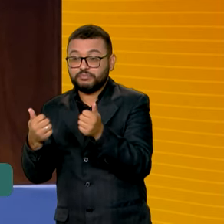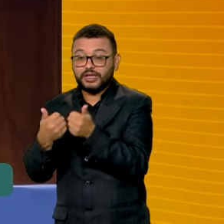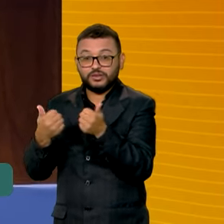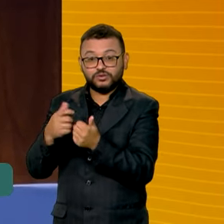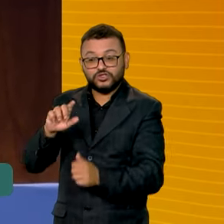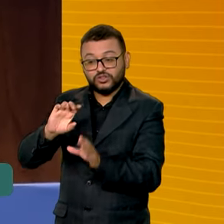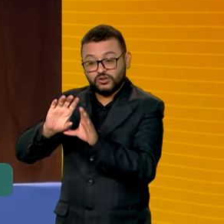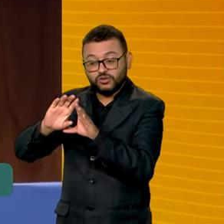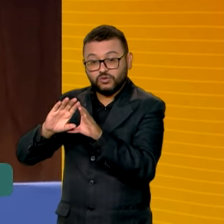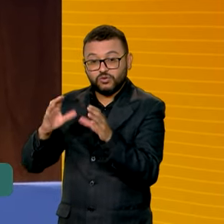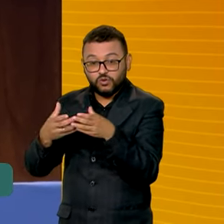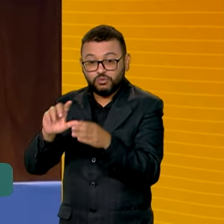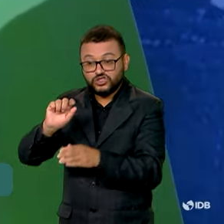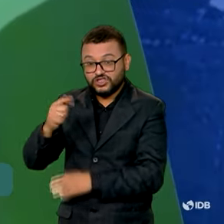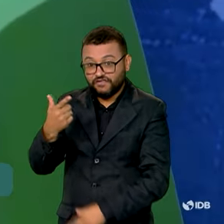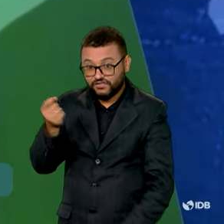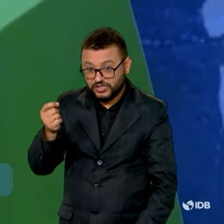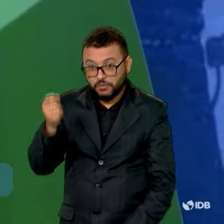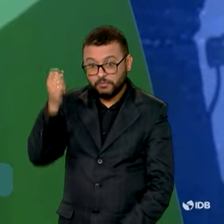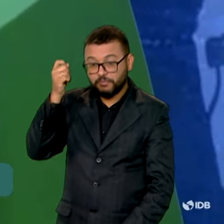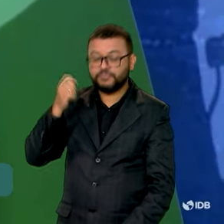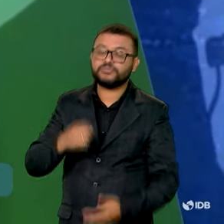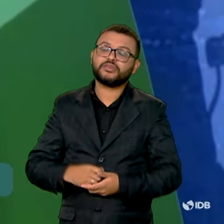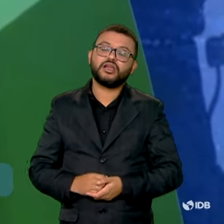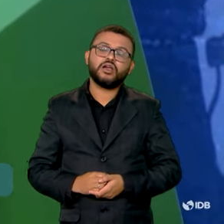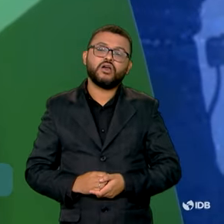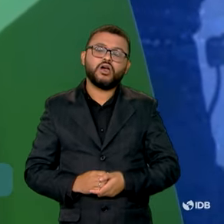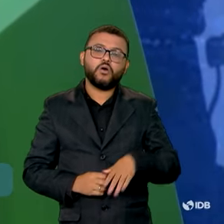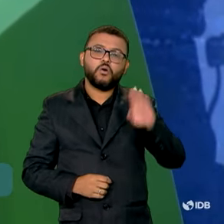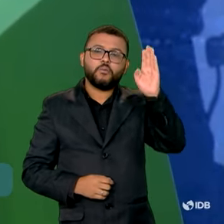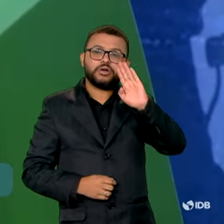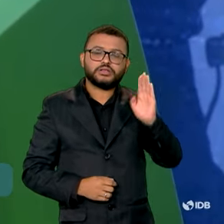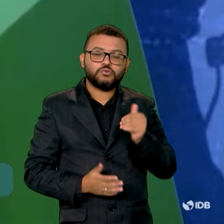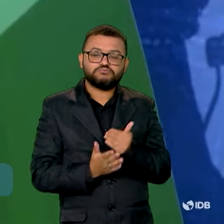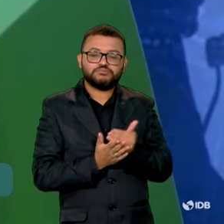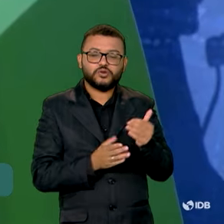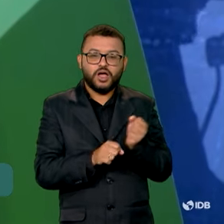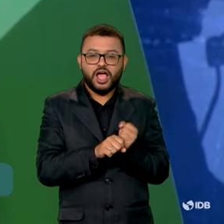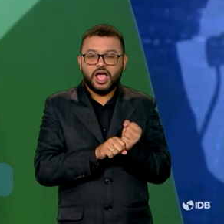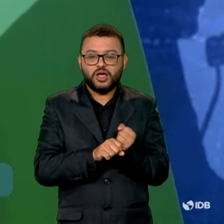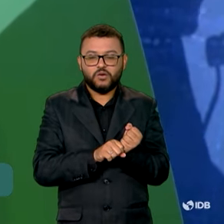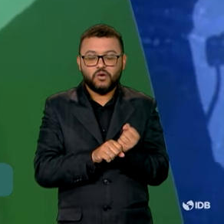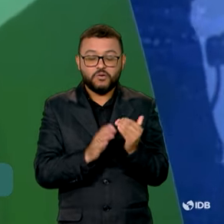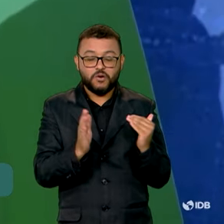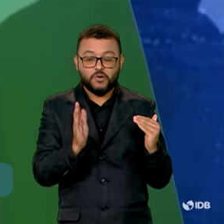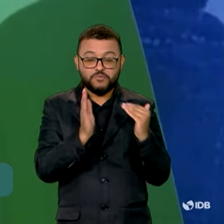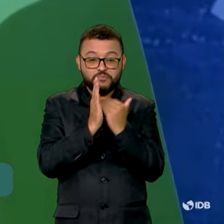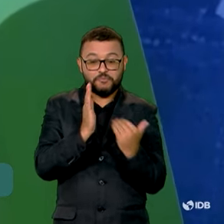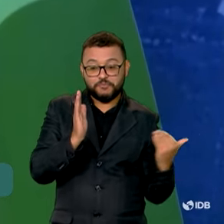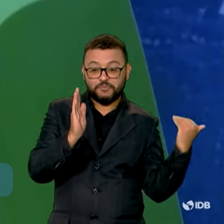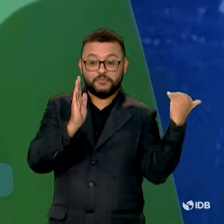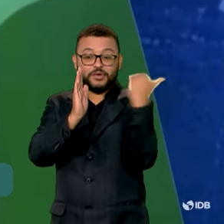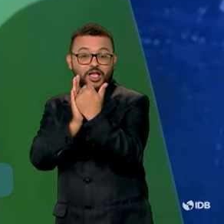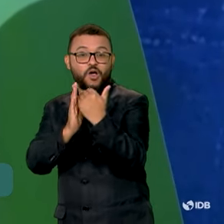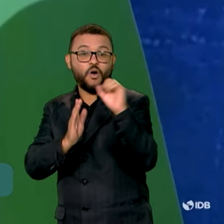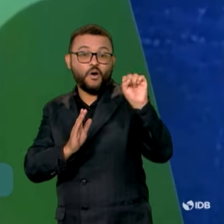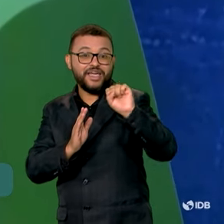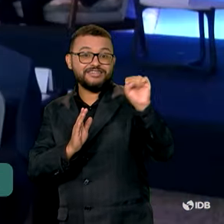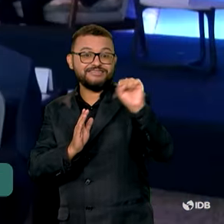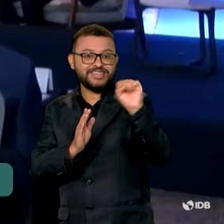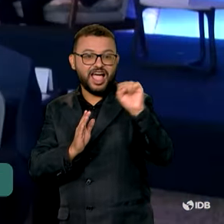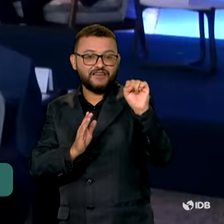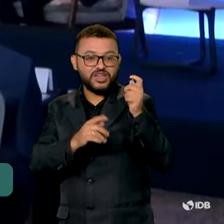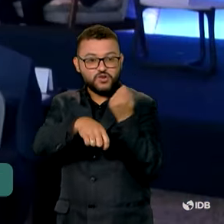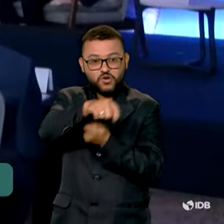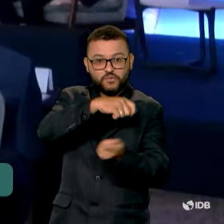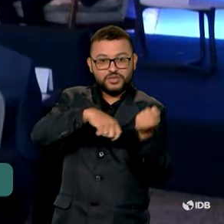que tem o Brasil na presidência. O Brasil passou esse ano a ser a oitava maior economia